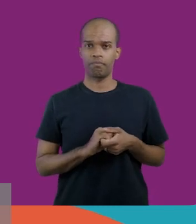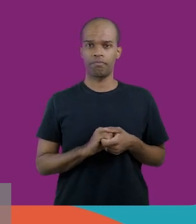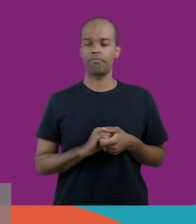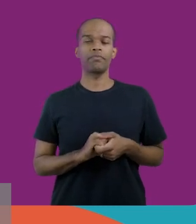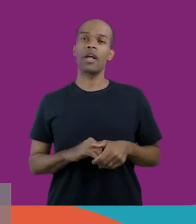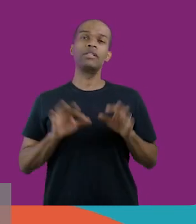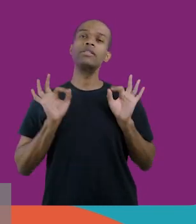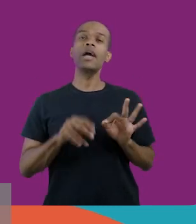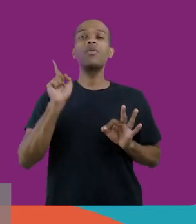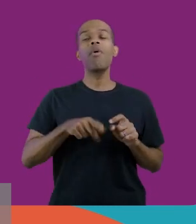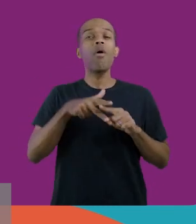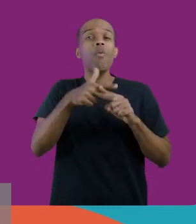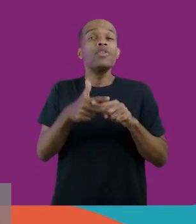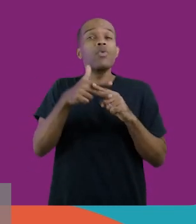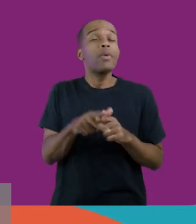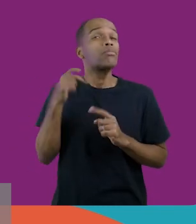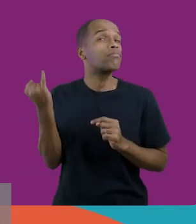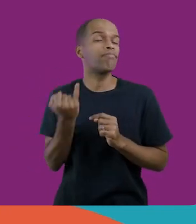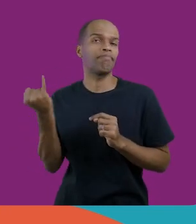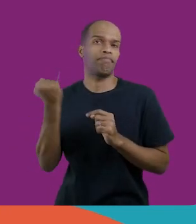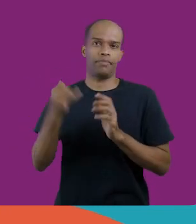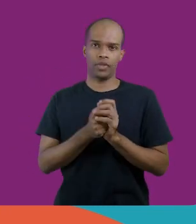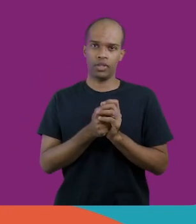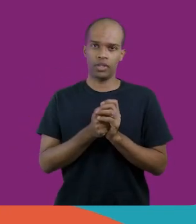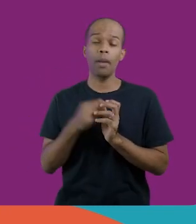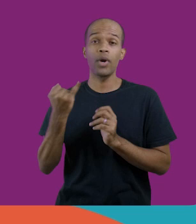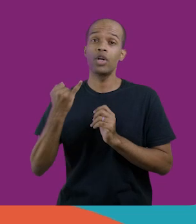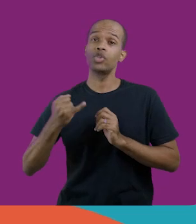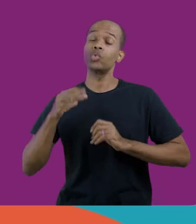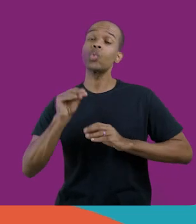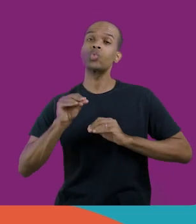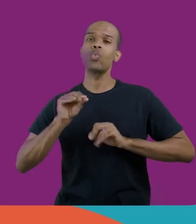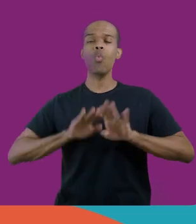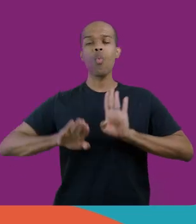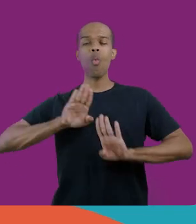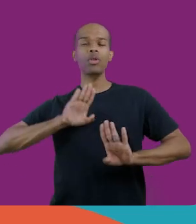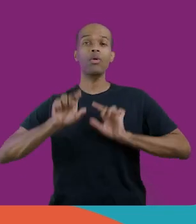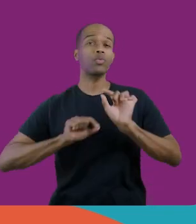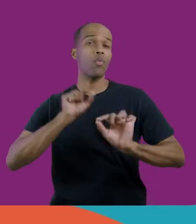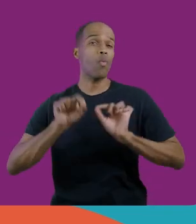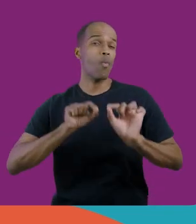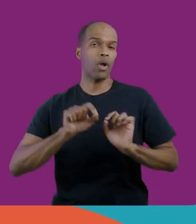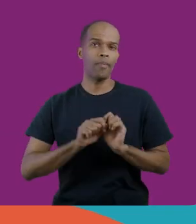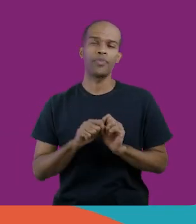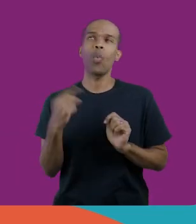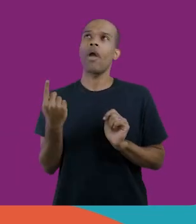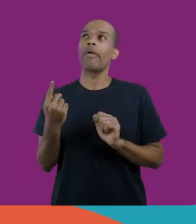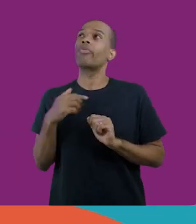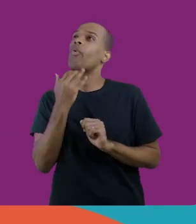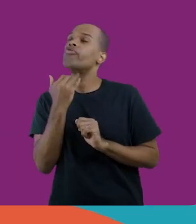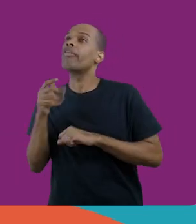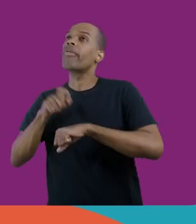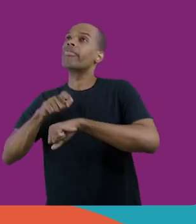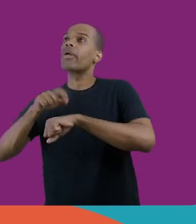é certamente um instrumento necessário. o cuidado que você tem que ter é que não adianta eu ter mais